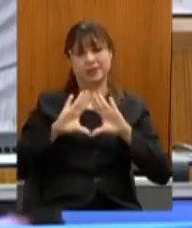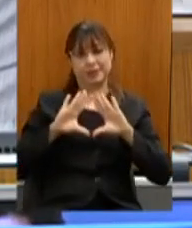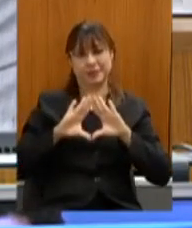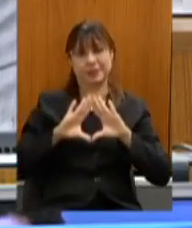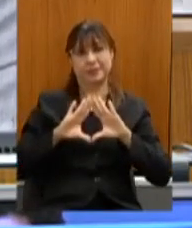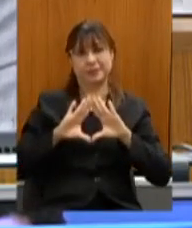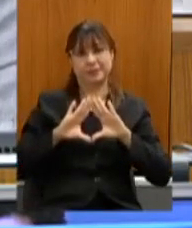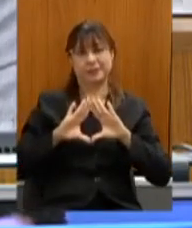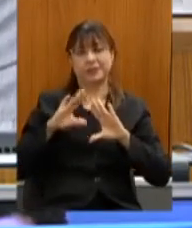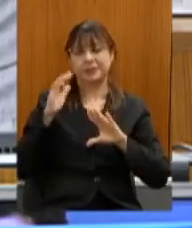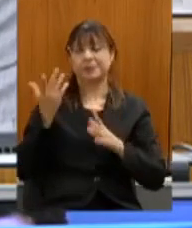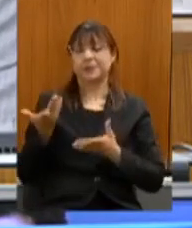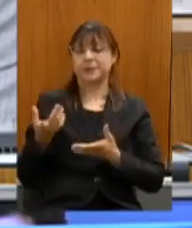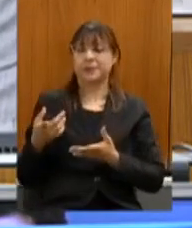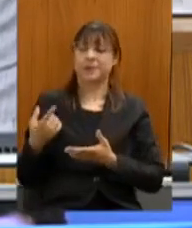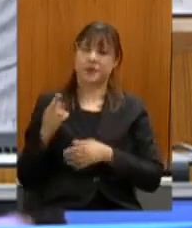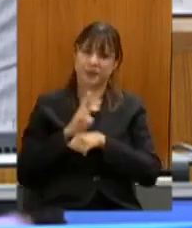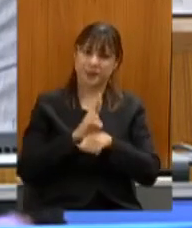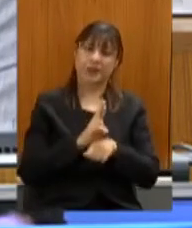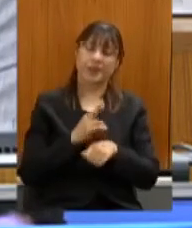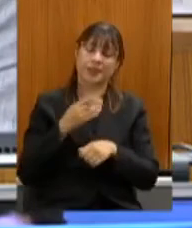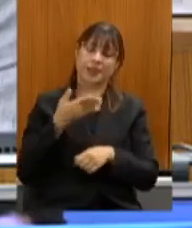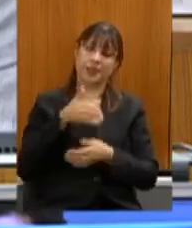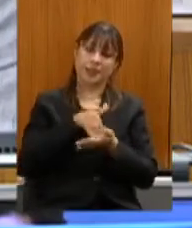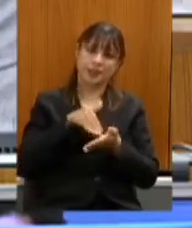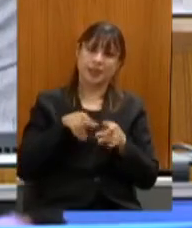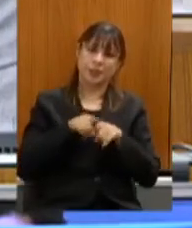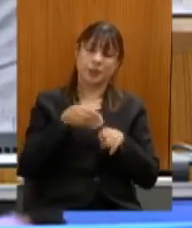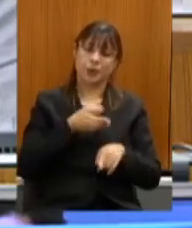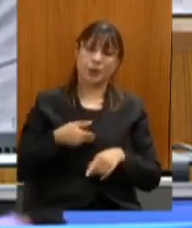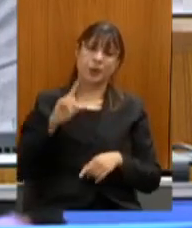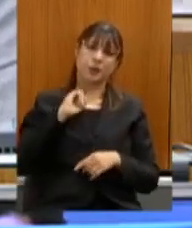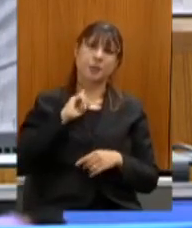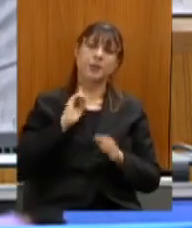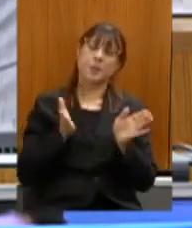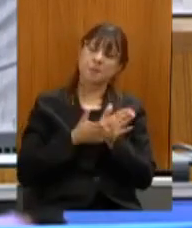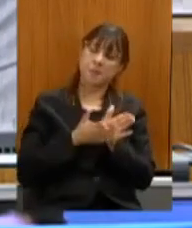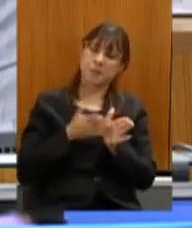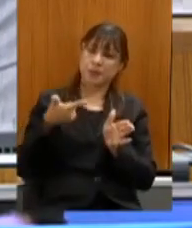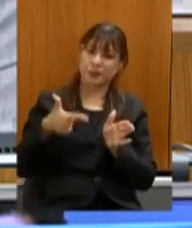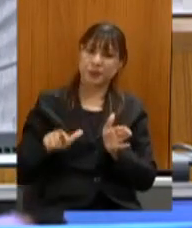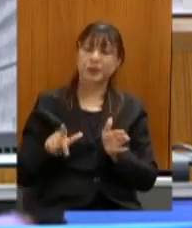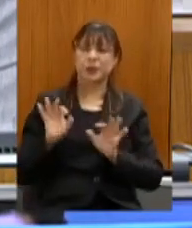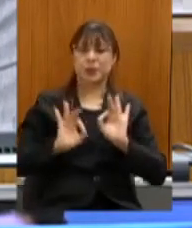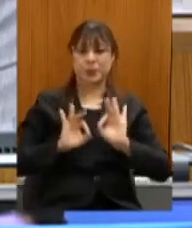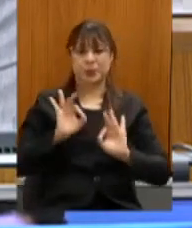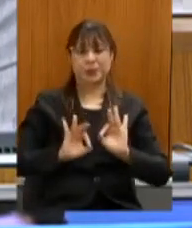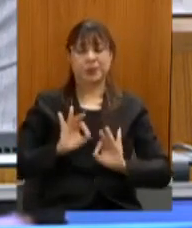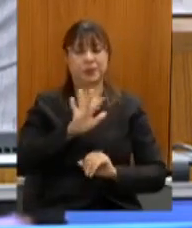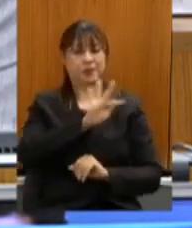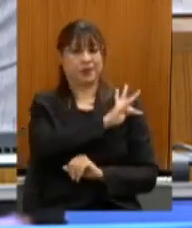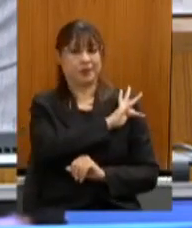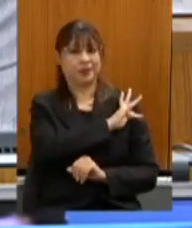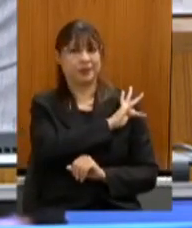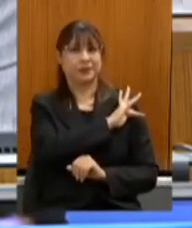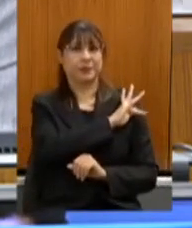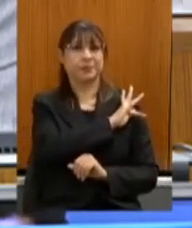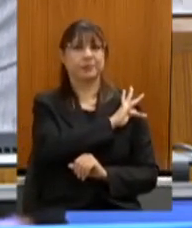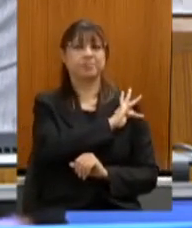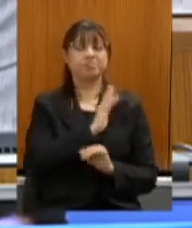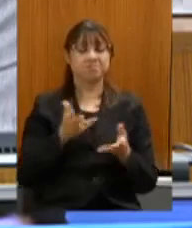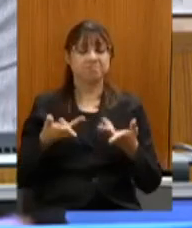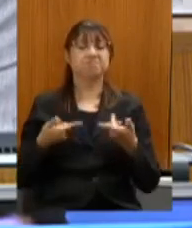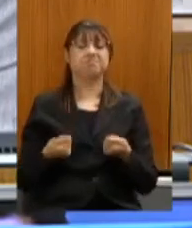nome da nossa secretaria e do governo de Minas parabenizo mais uma vez por esse programa fiscaliza de